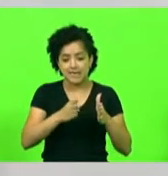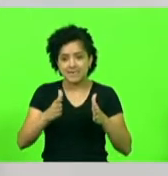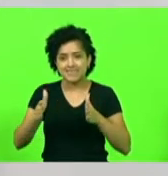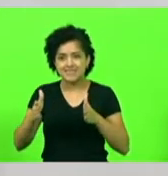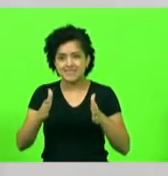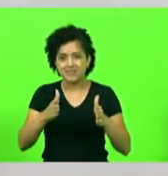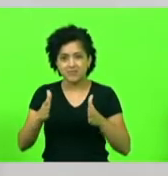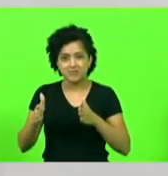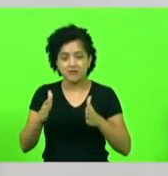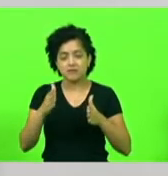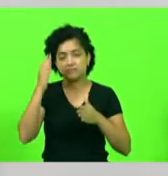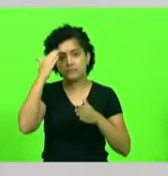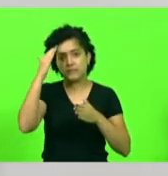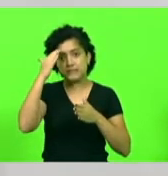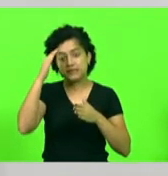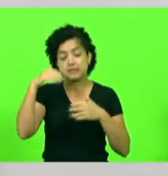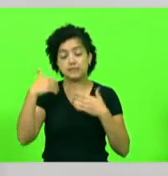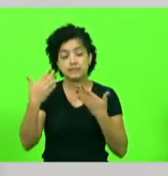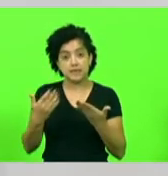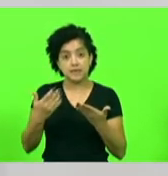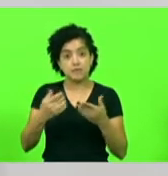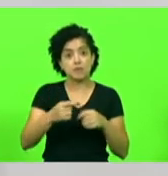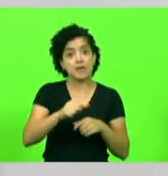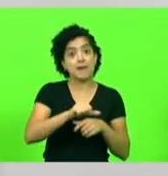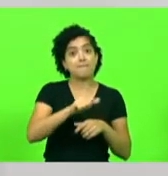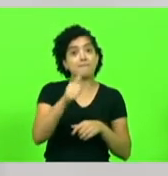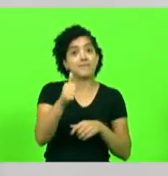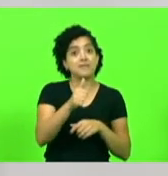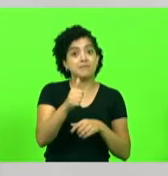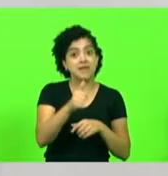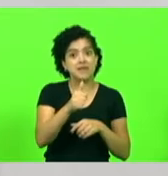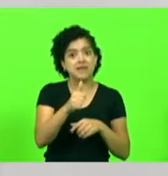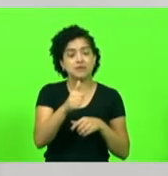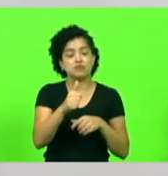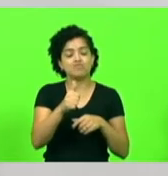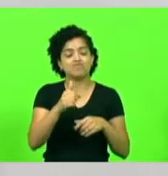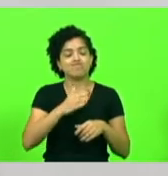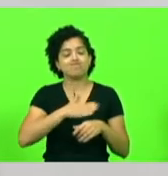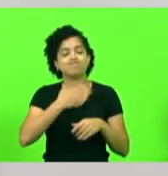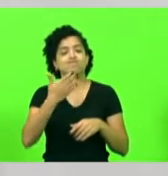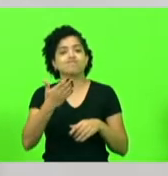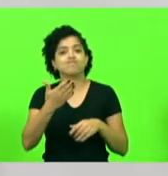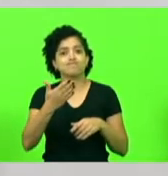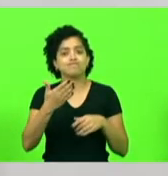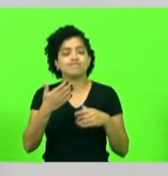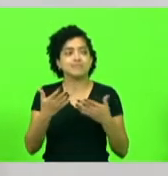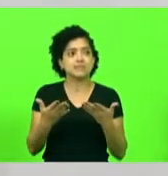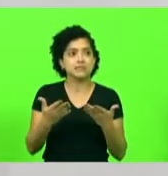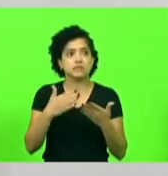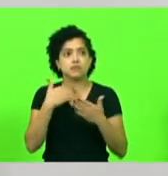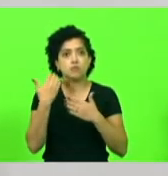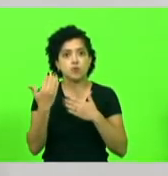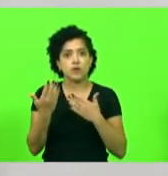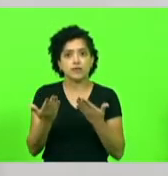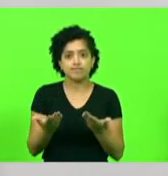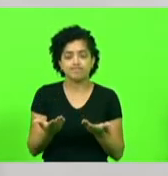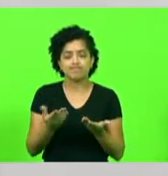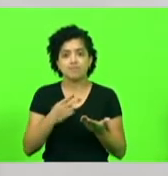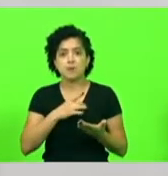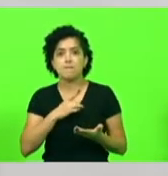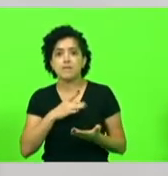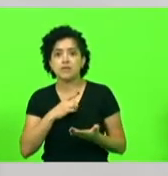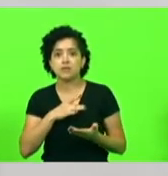compreendida, porque a primeira fase é a fase do choque. Eu vou morrer, né? O medo.